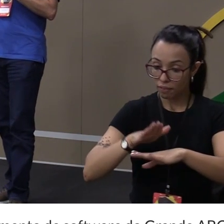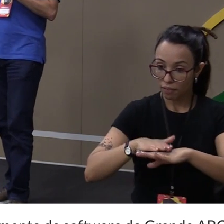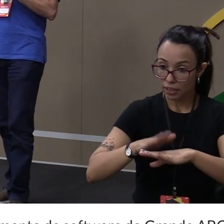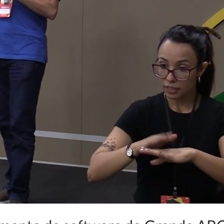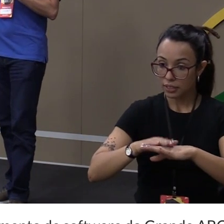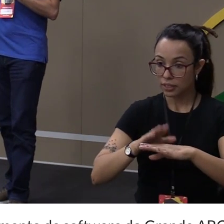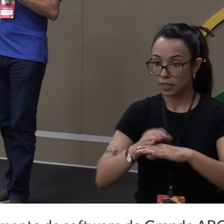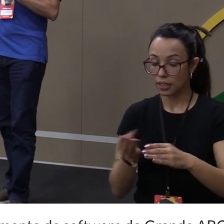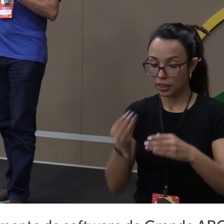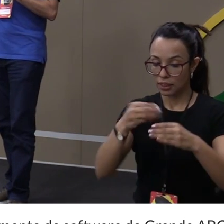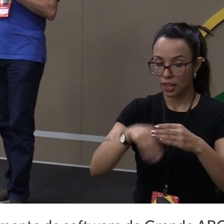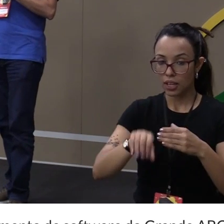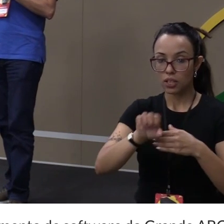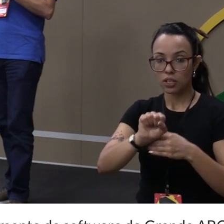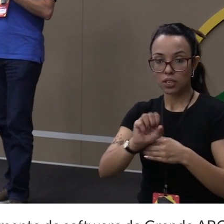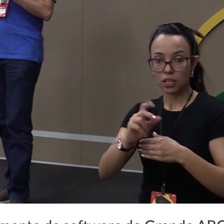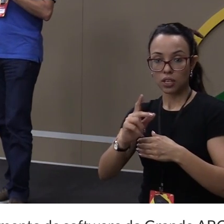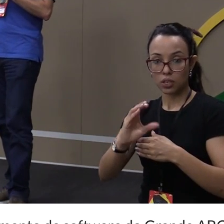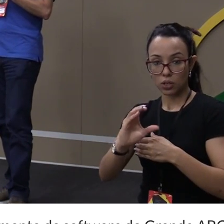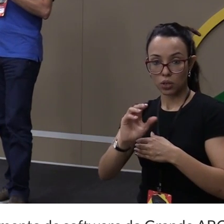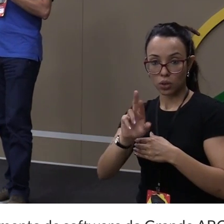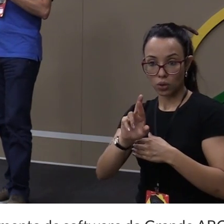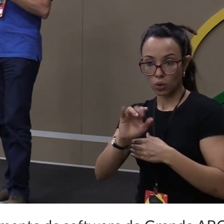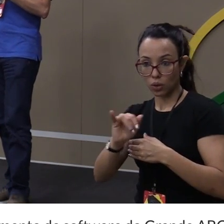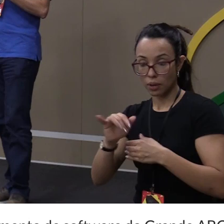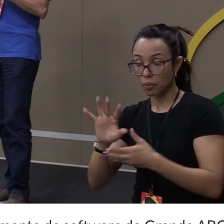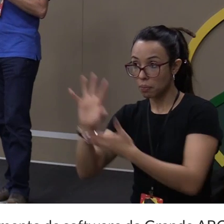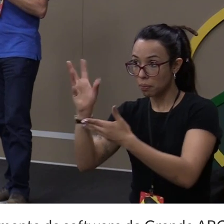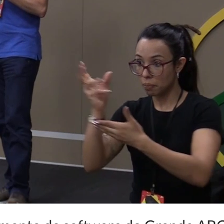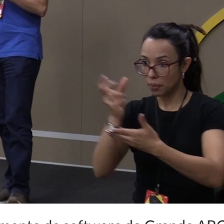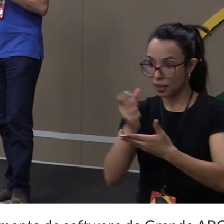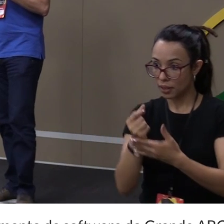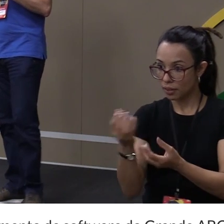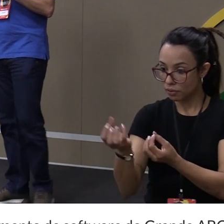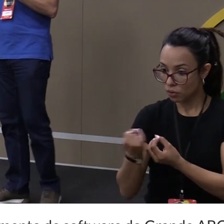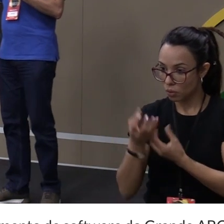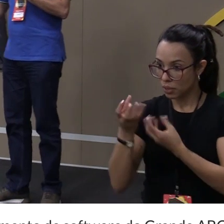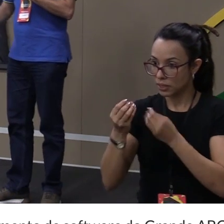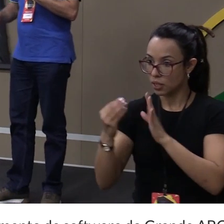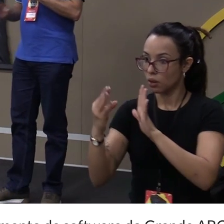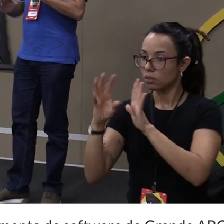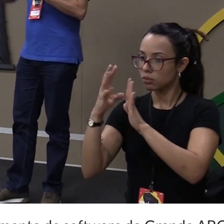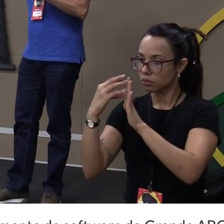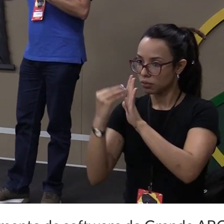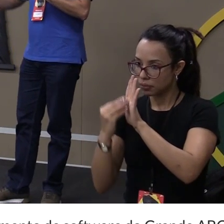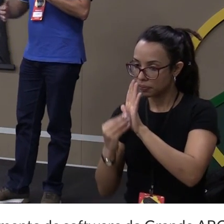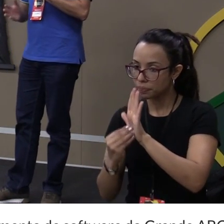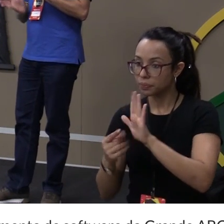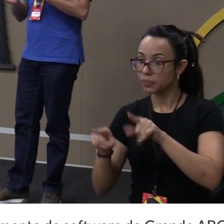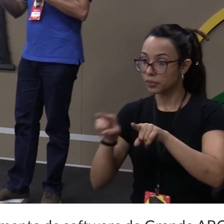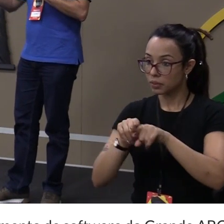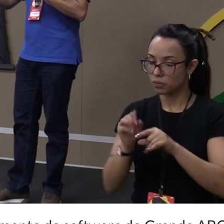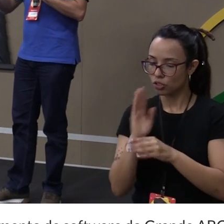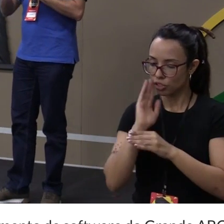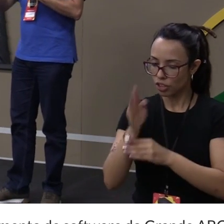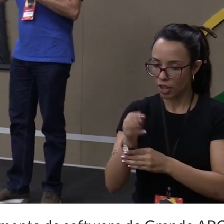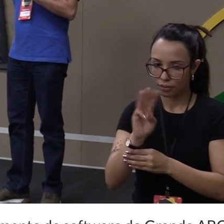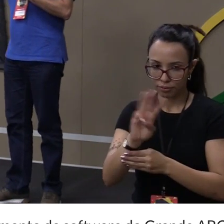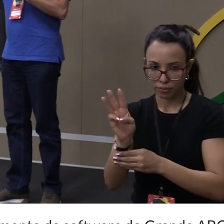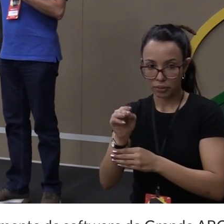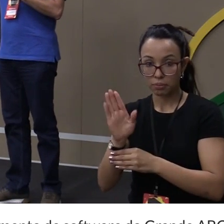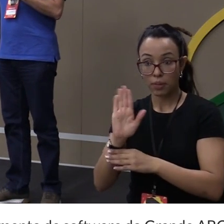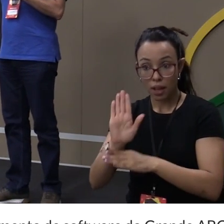que é pegar os dados, o dado cru das páginas web, mas também ajudar você a